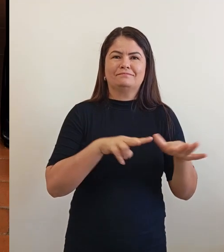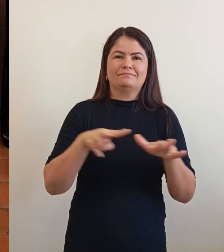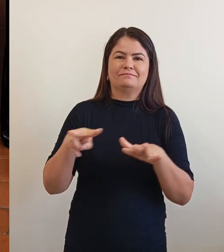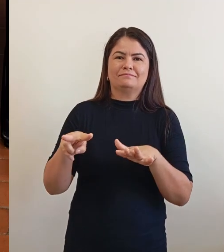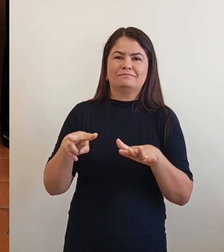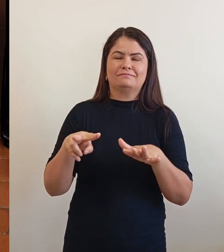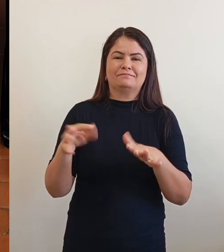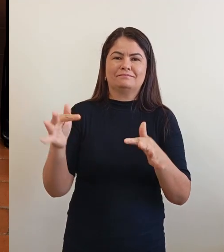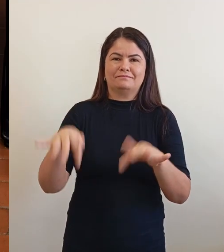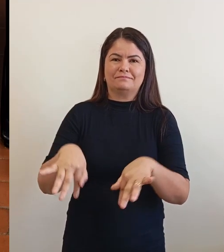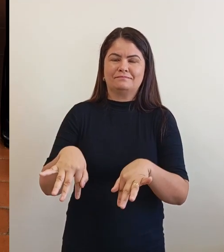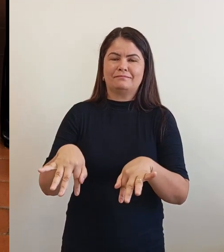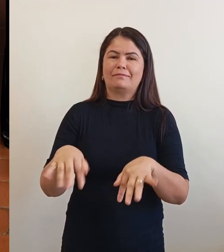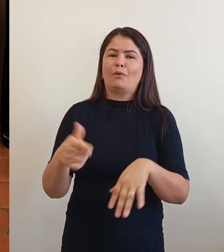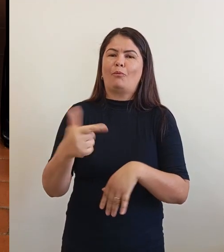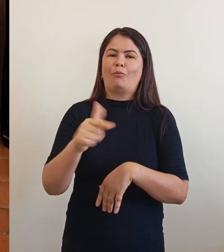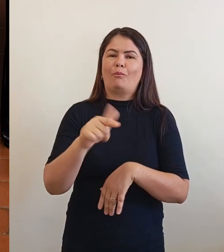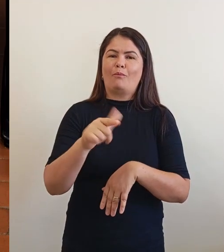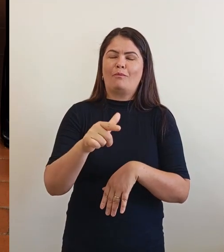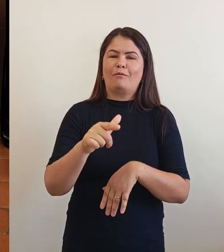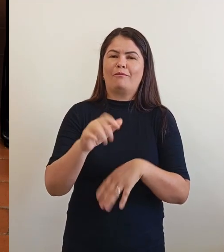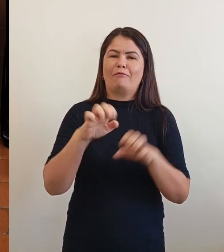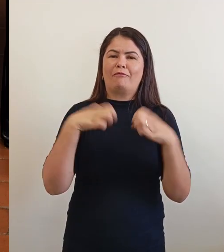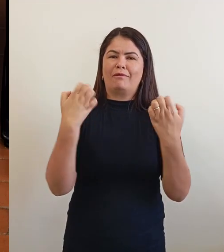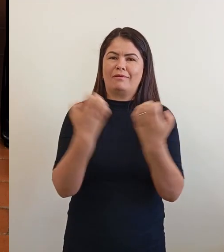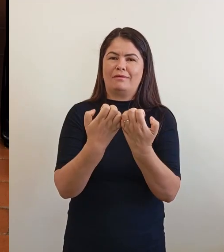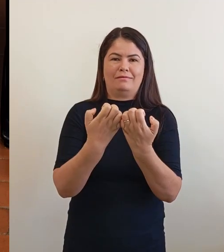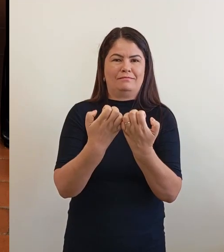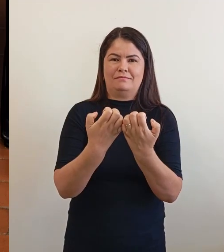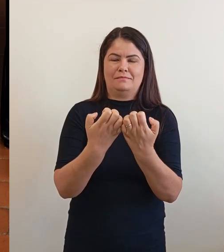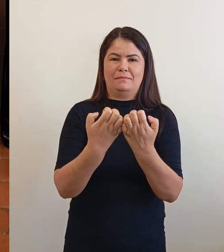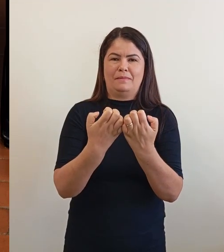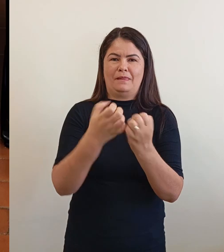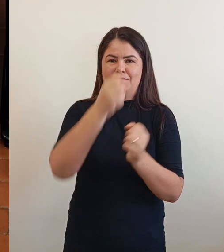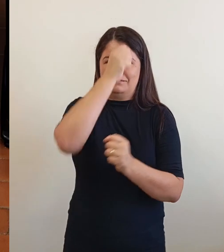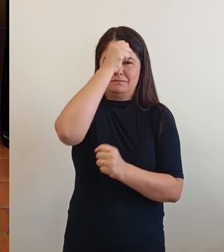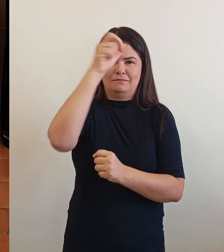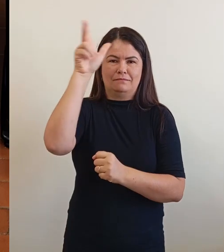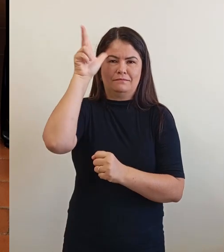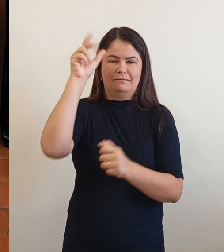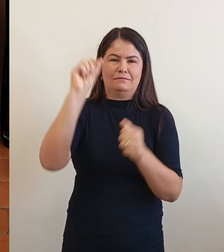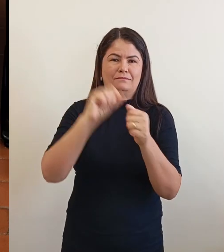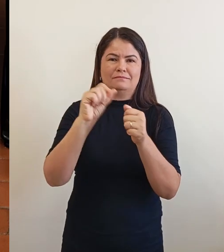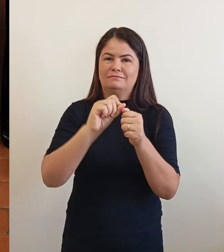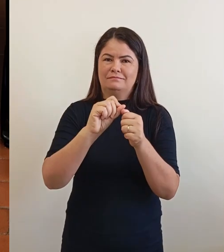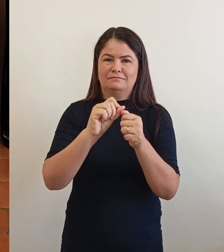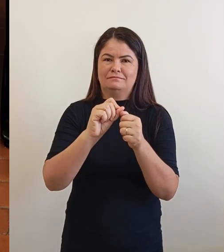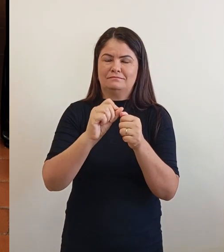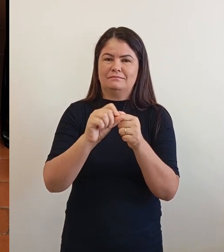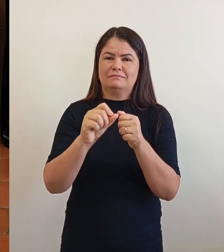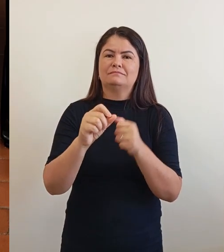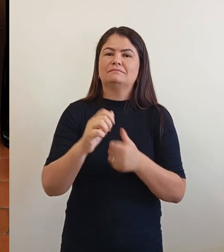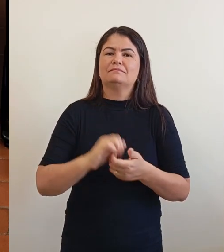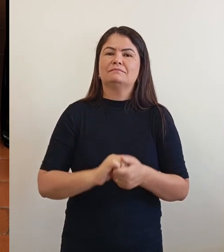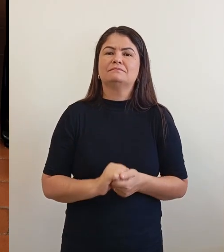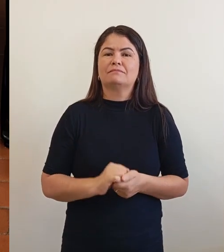Não tem um evento, o município não faz nenhum tipo de evento que os jovens